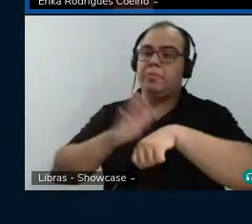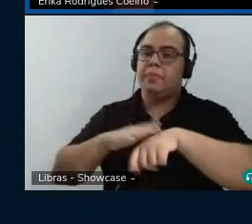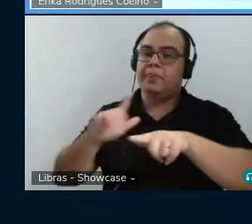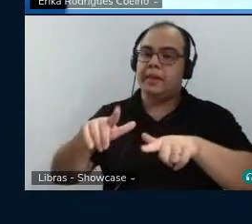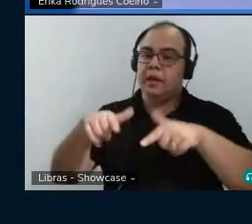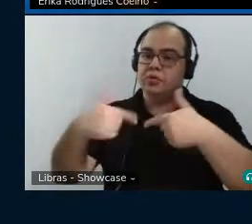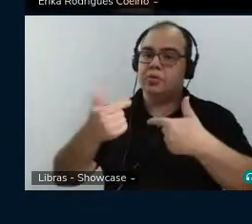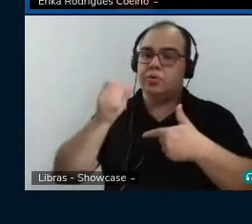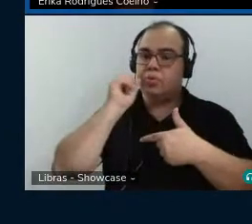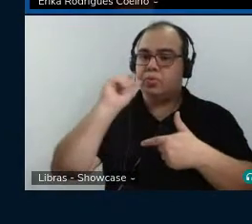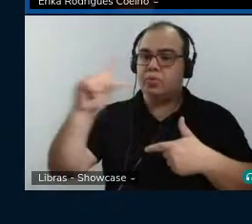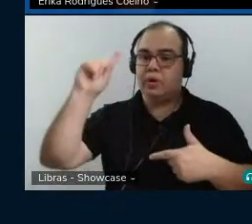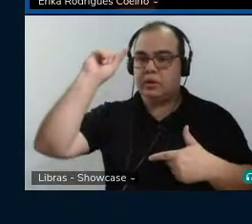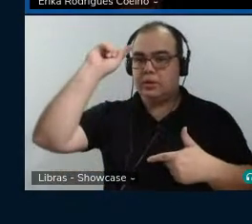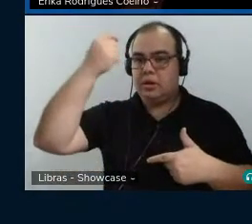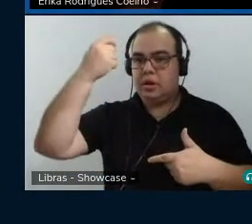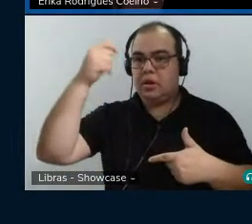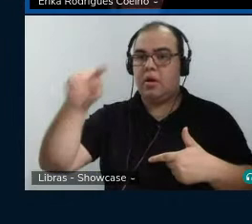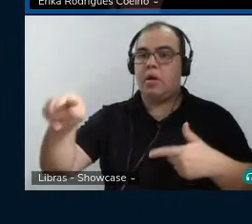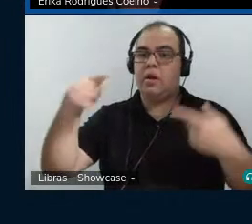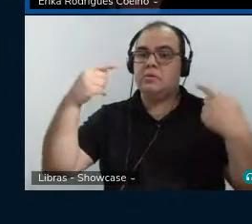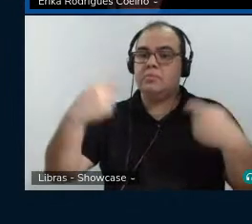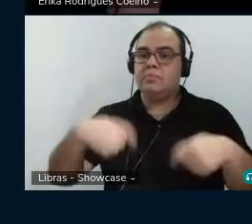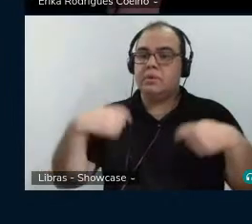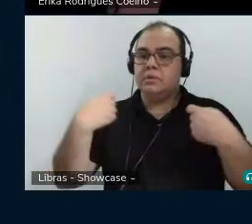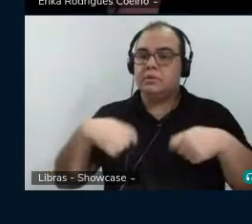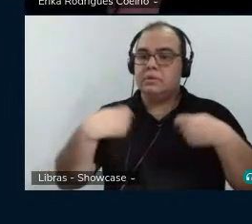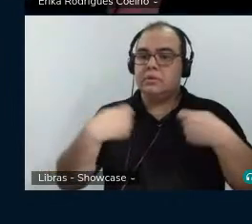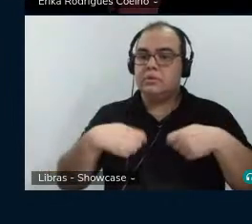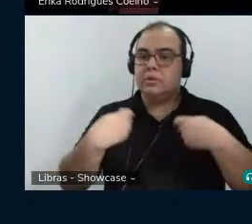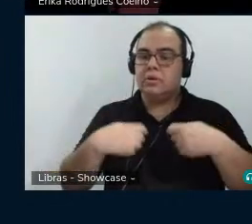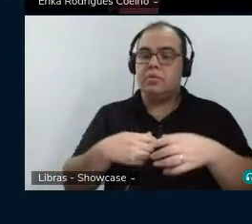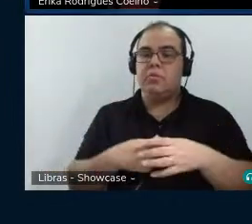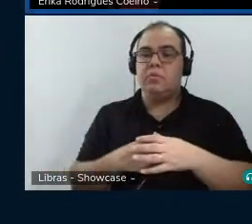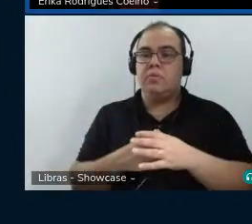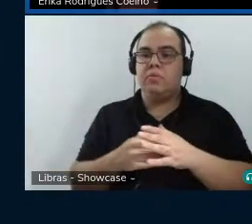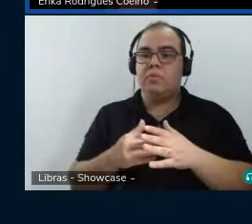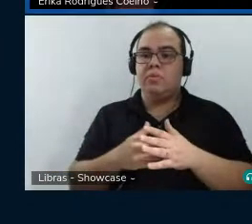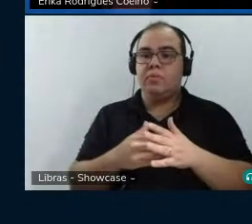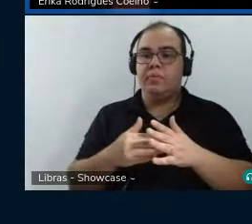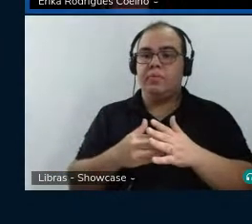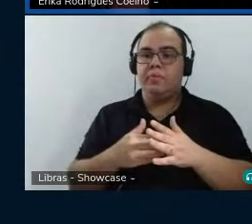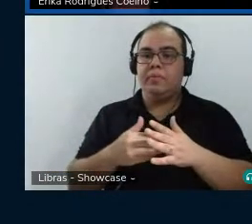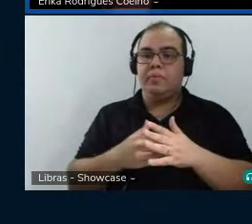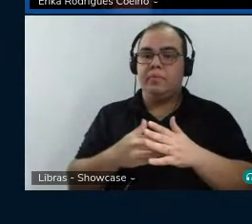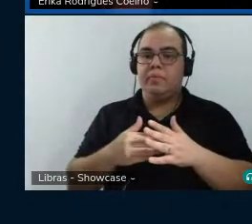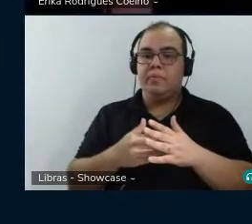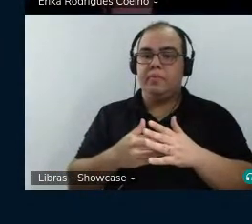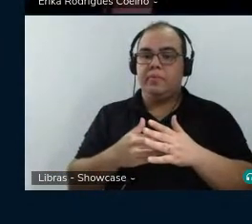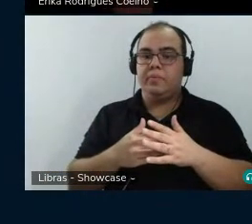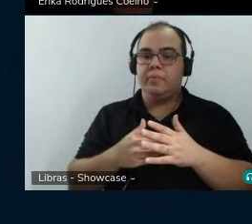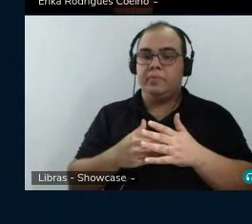negras, elas devem... Aqui, isso.